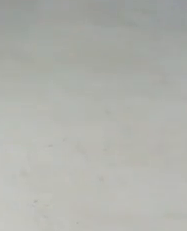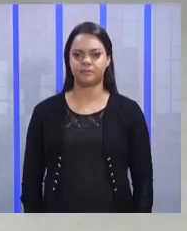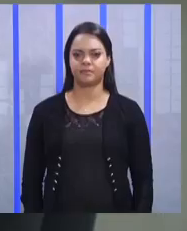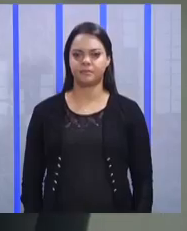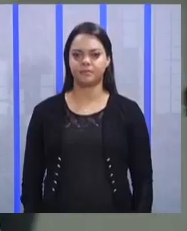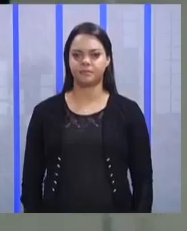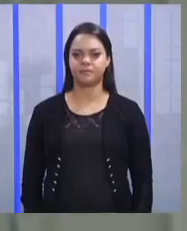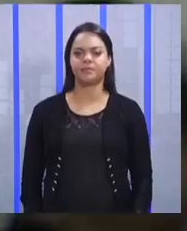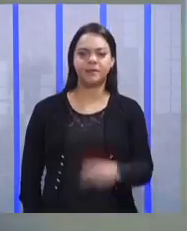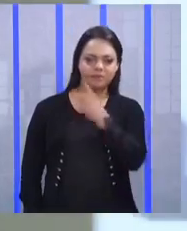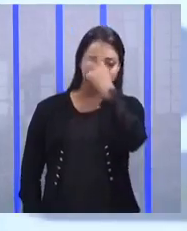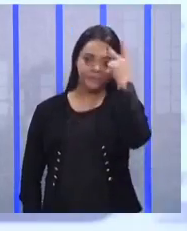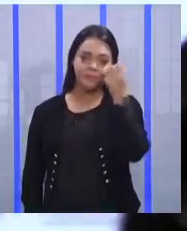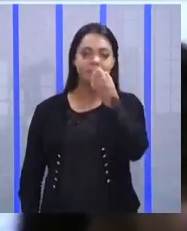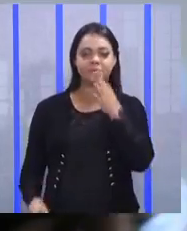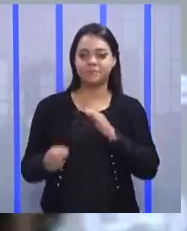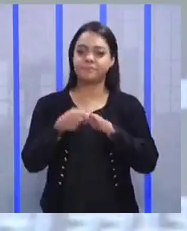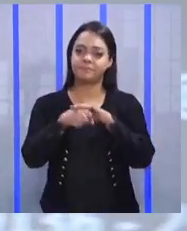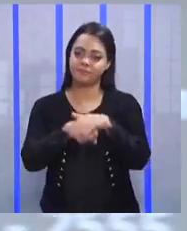Pessoal, boa noite!